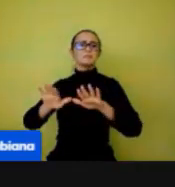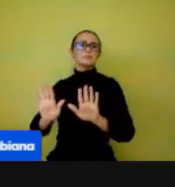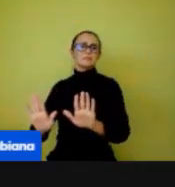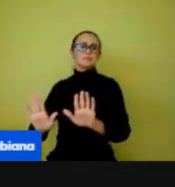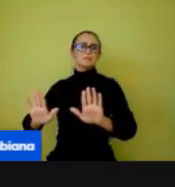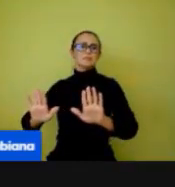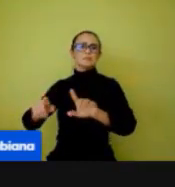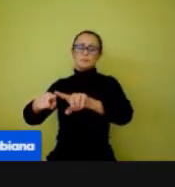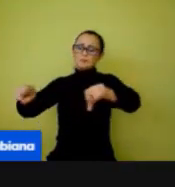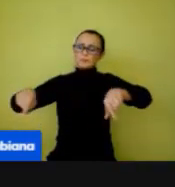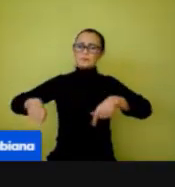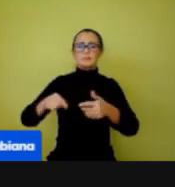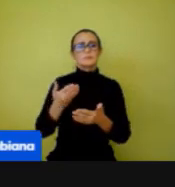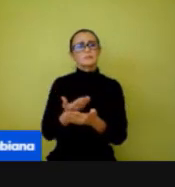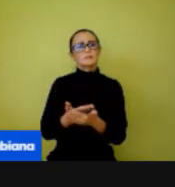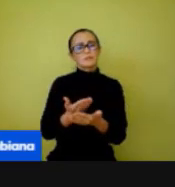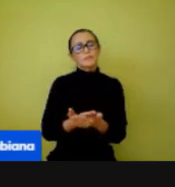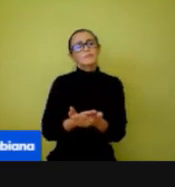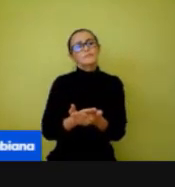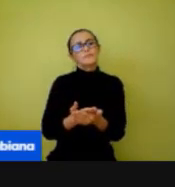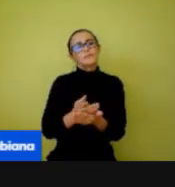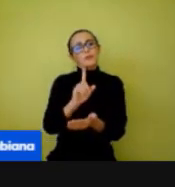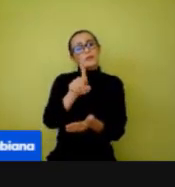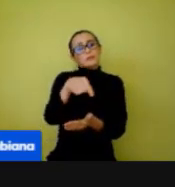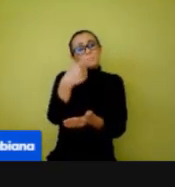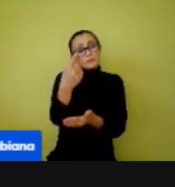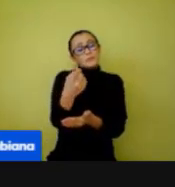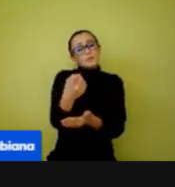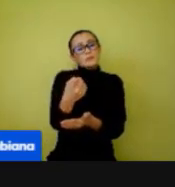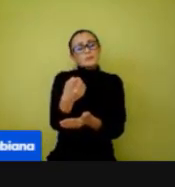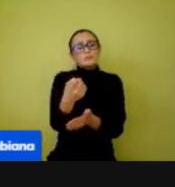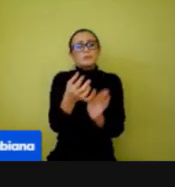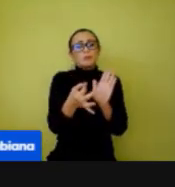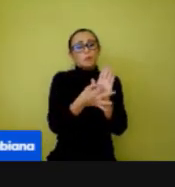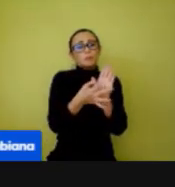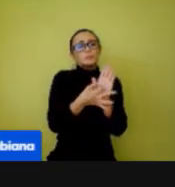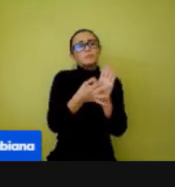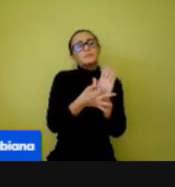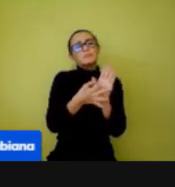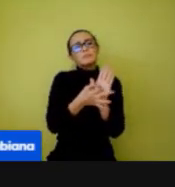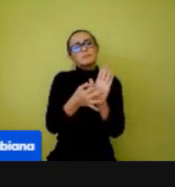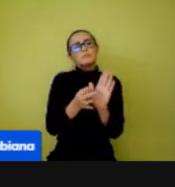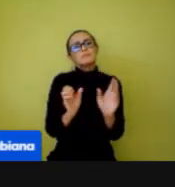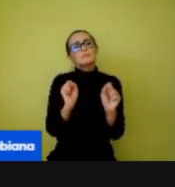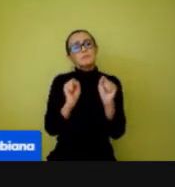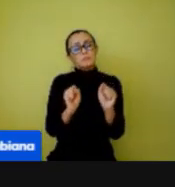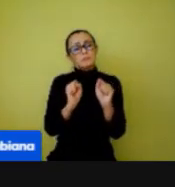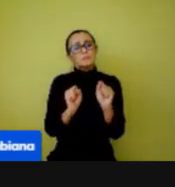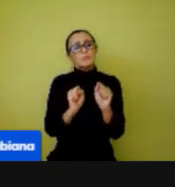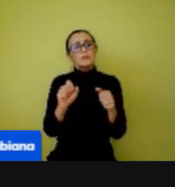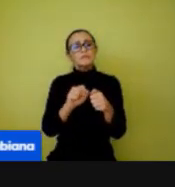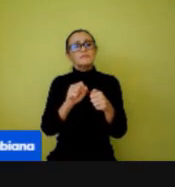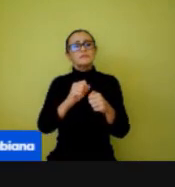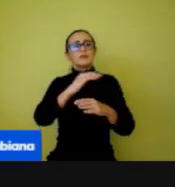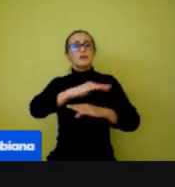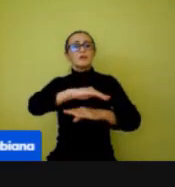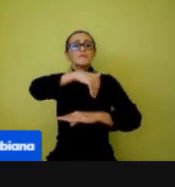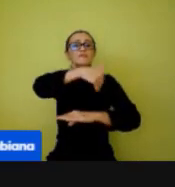a seguinte, que nós vamos dar algumas sugestões de atividade que você pode trabalhar, sim, no ambiente externo, tá bom?